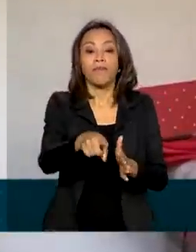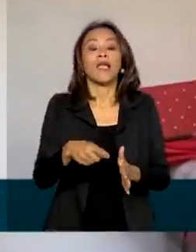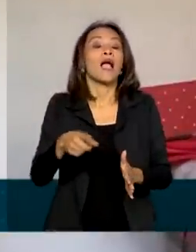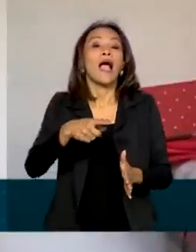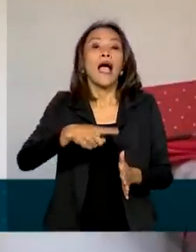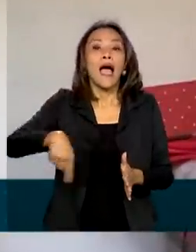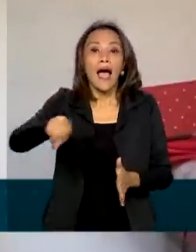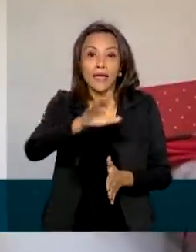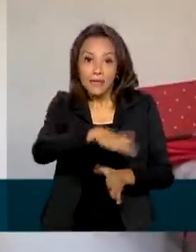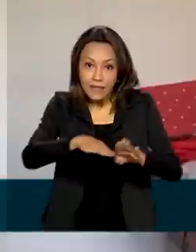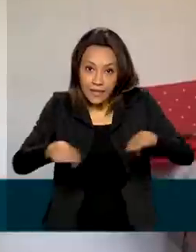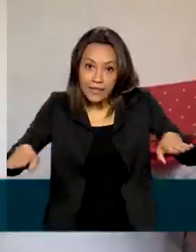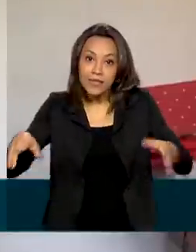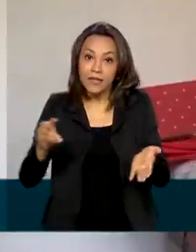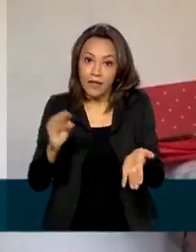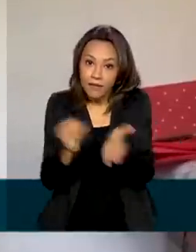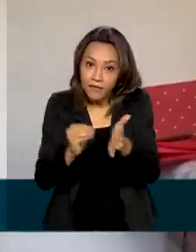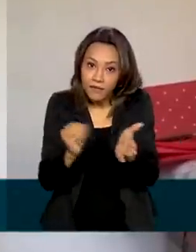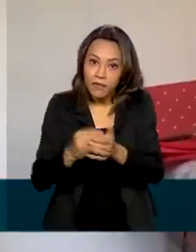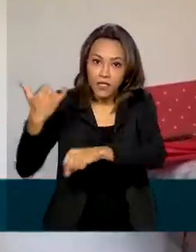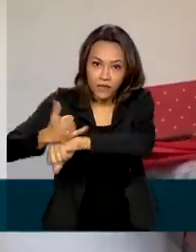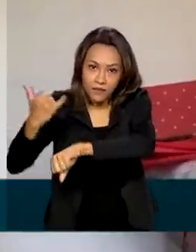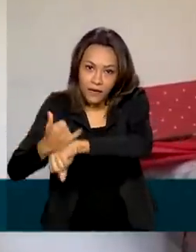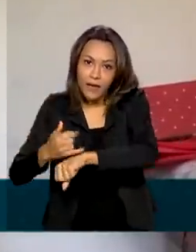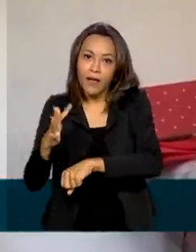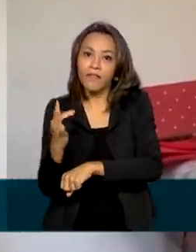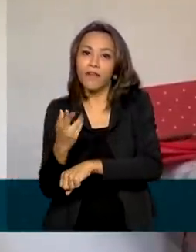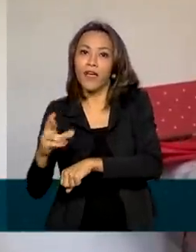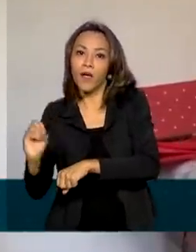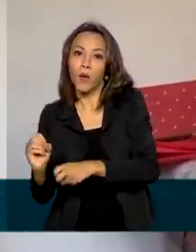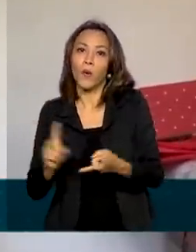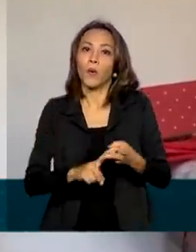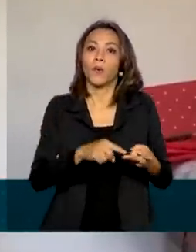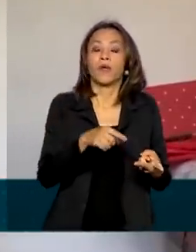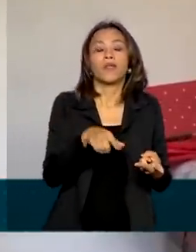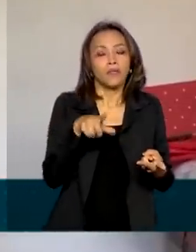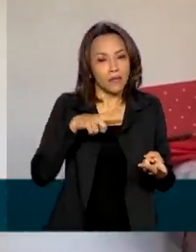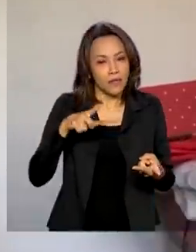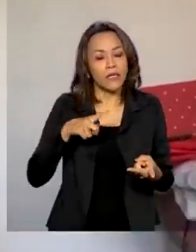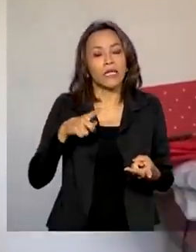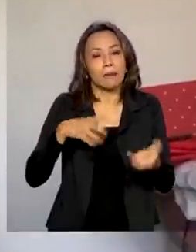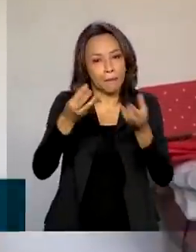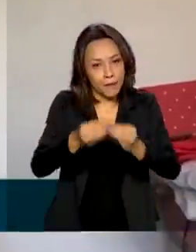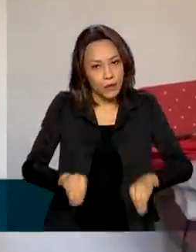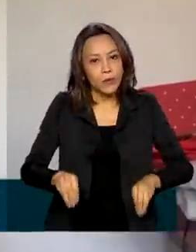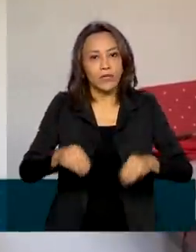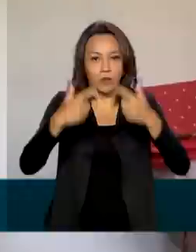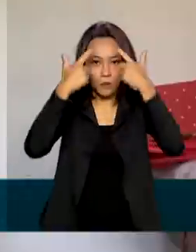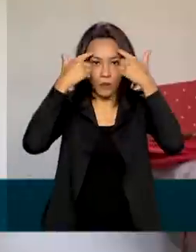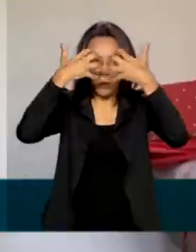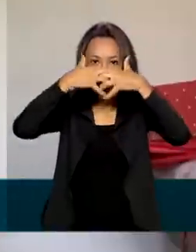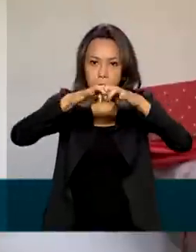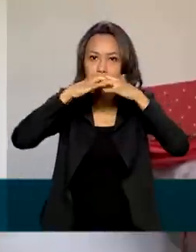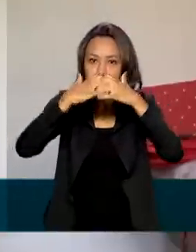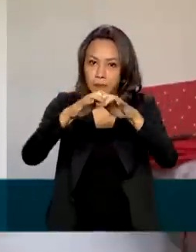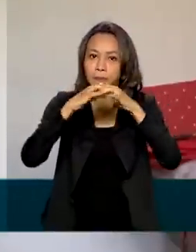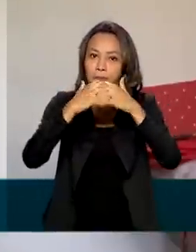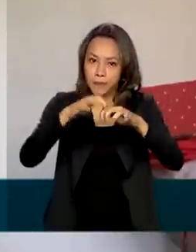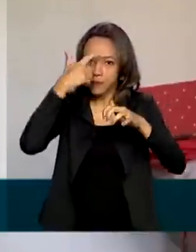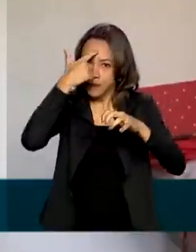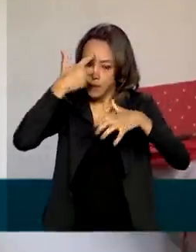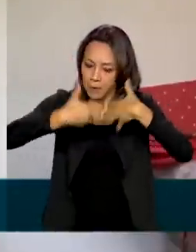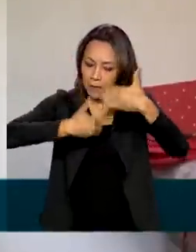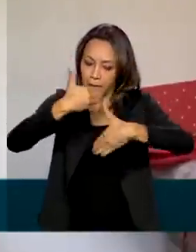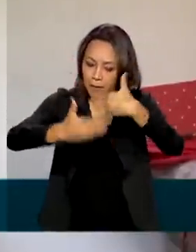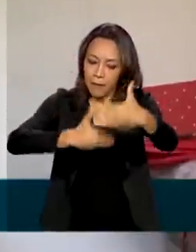e anemia ferropriva, elas têm um comprometimento do seu desenvolvimento cognitivo, afetando isso na